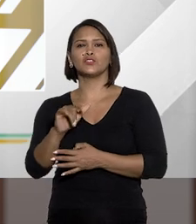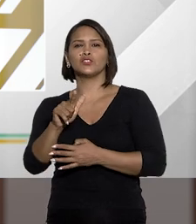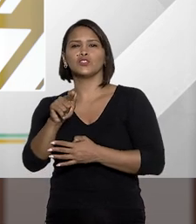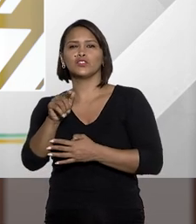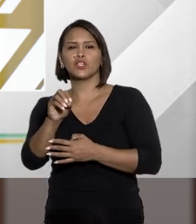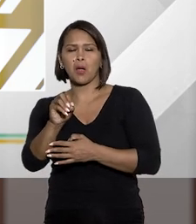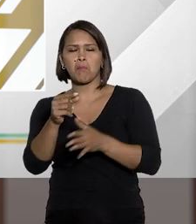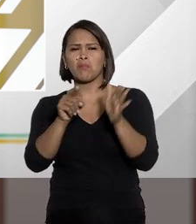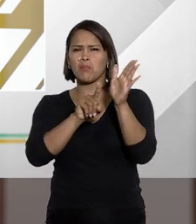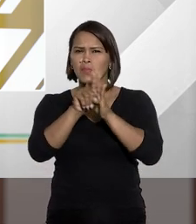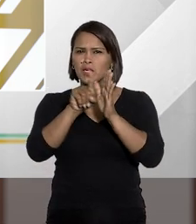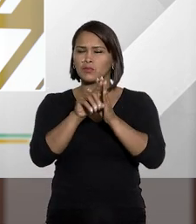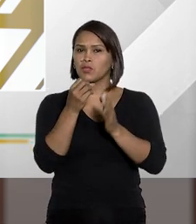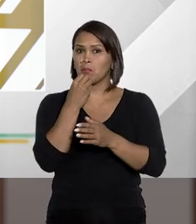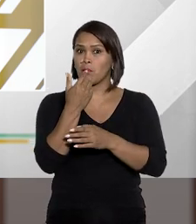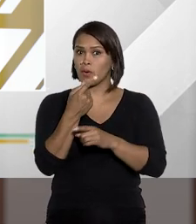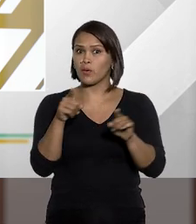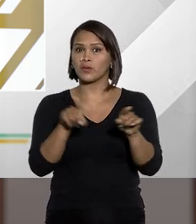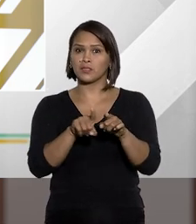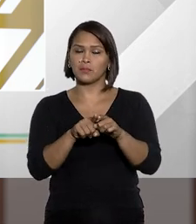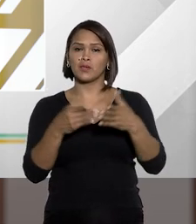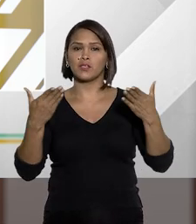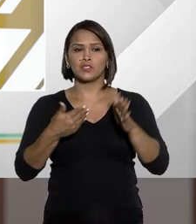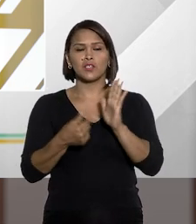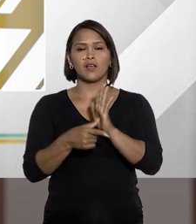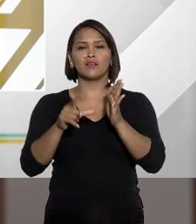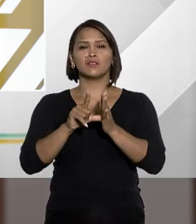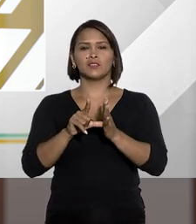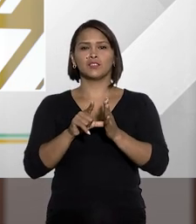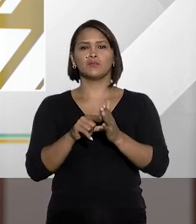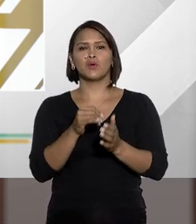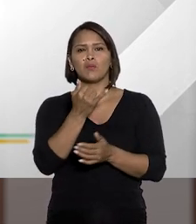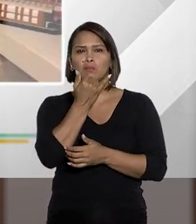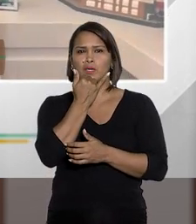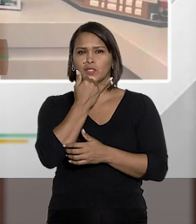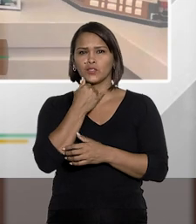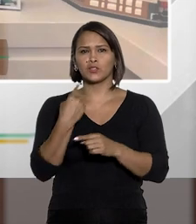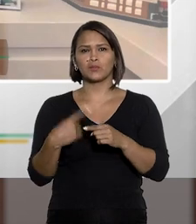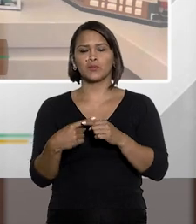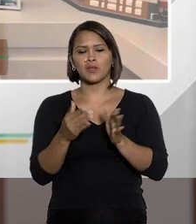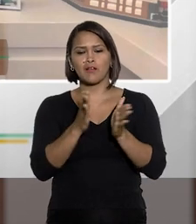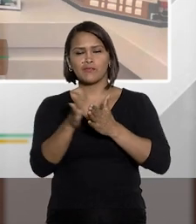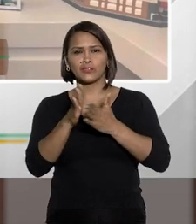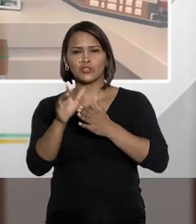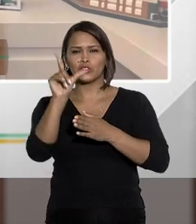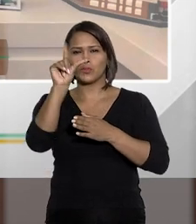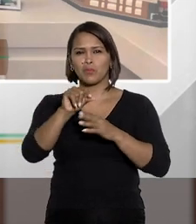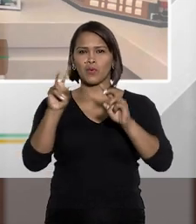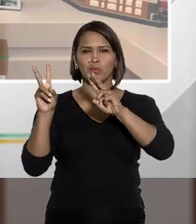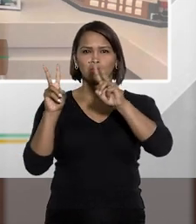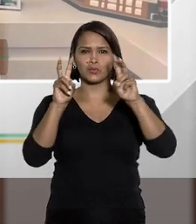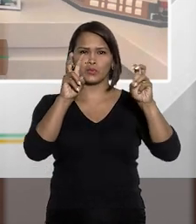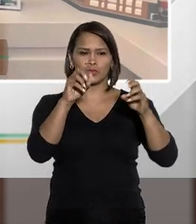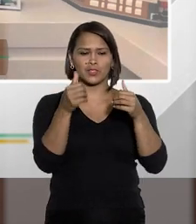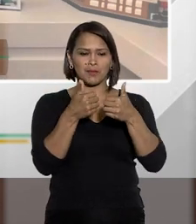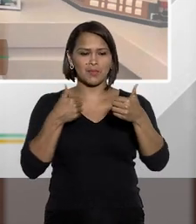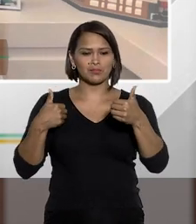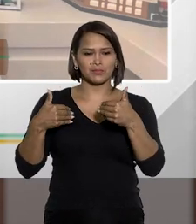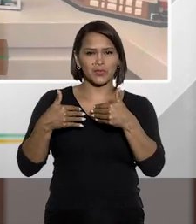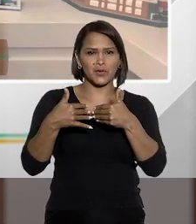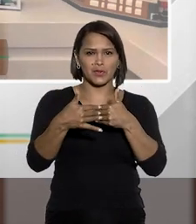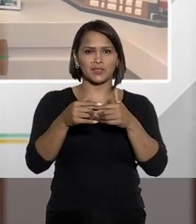Tiago, sua pergunta é importantíssima, e a gente até já antecipou, peço desculpas por fugirmos do nosso